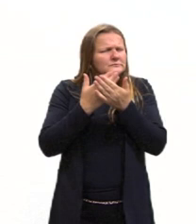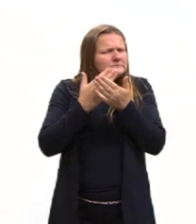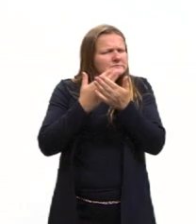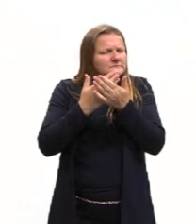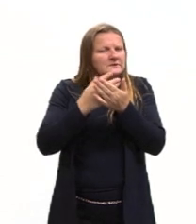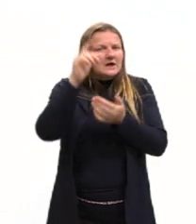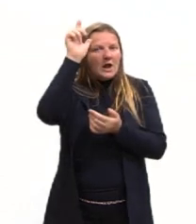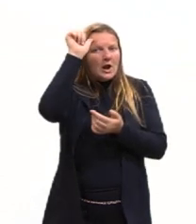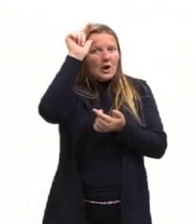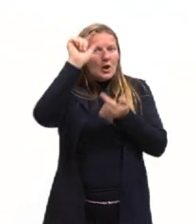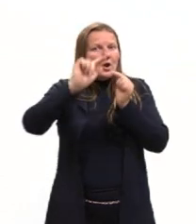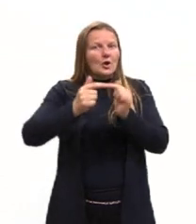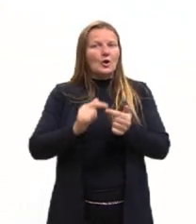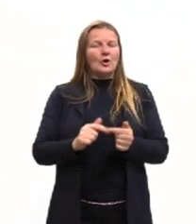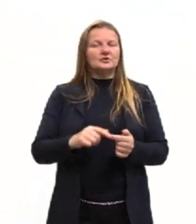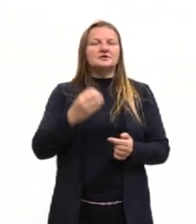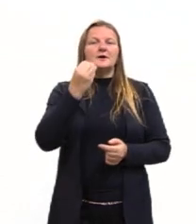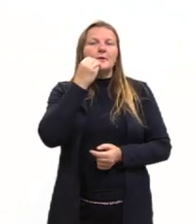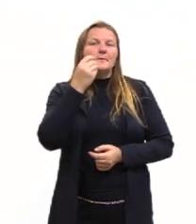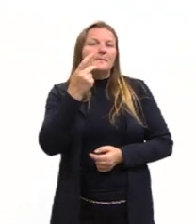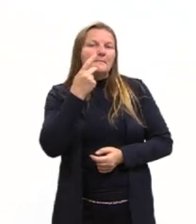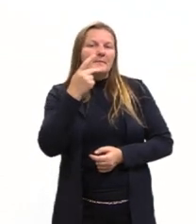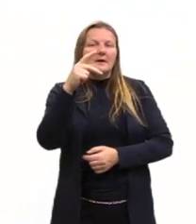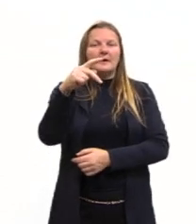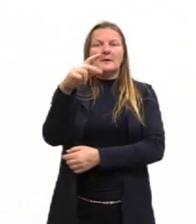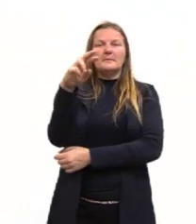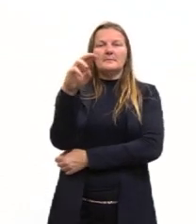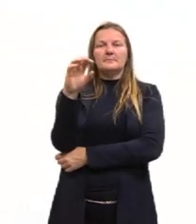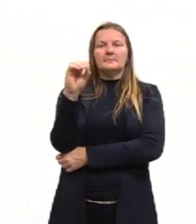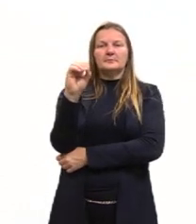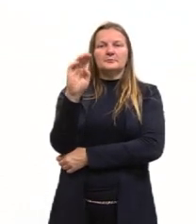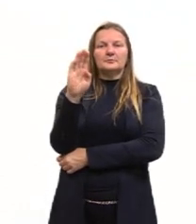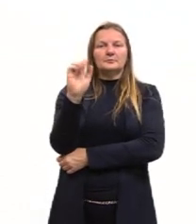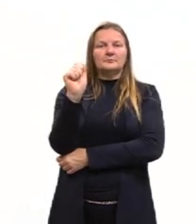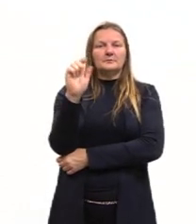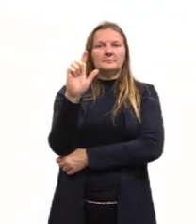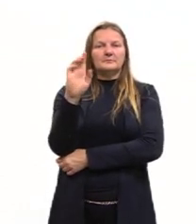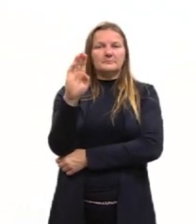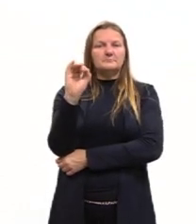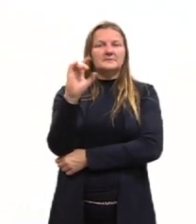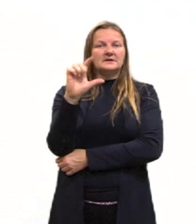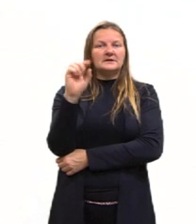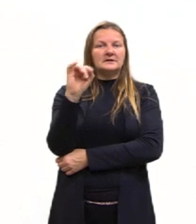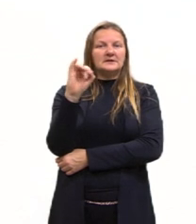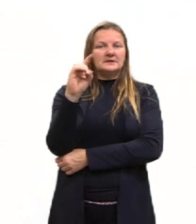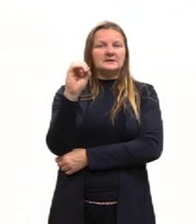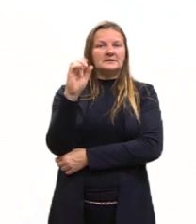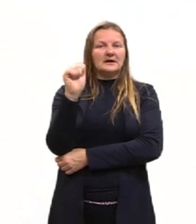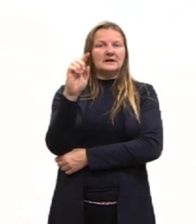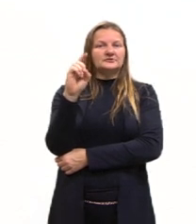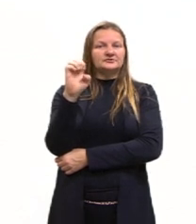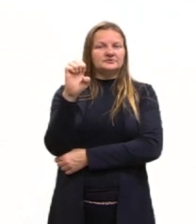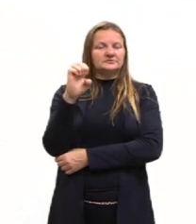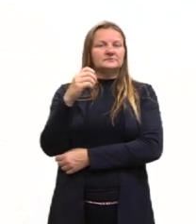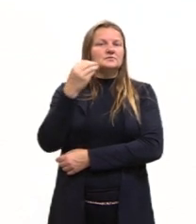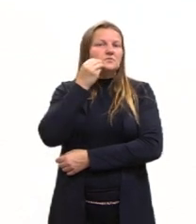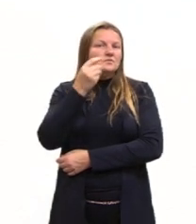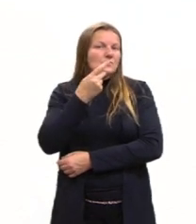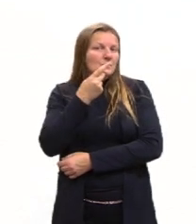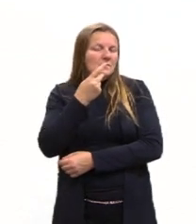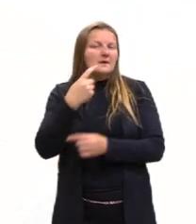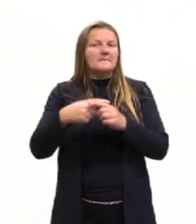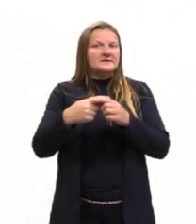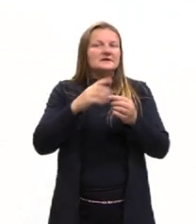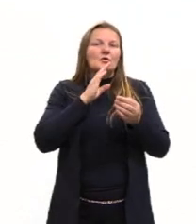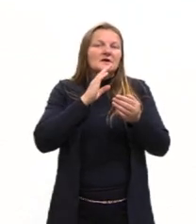de lógica e probabilidade. Além disso, formados na área, devem ter os conhecimentos de língua